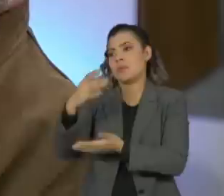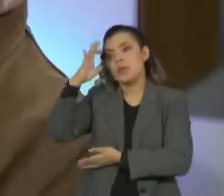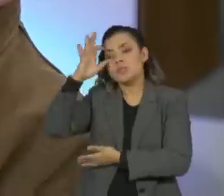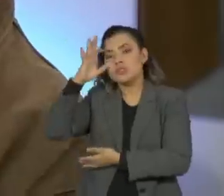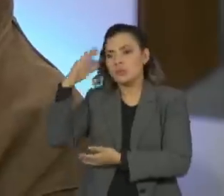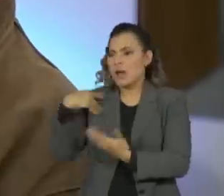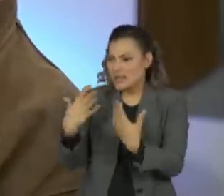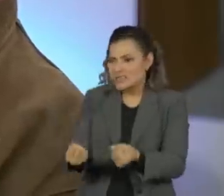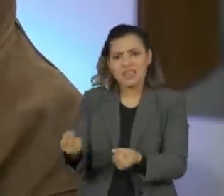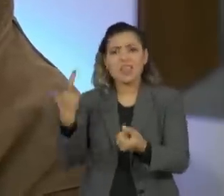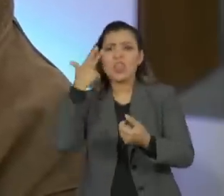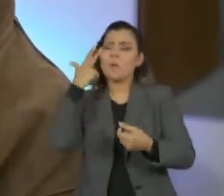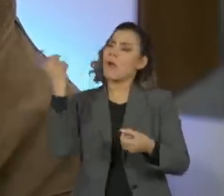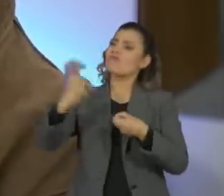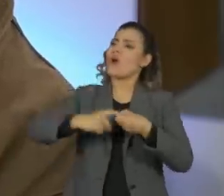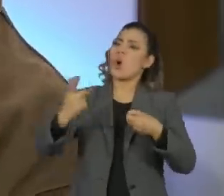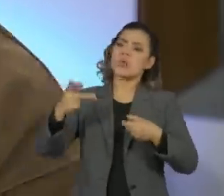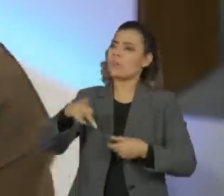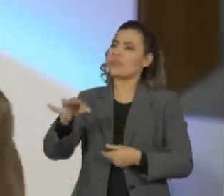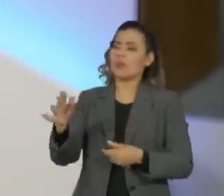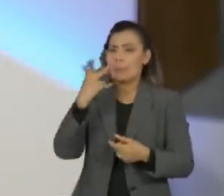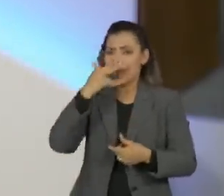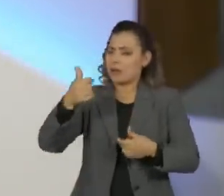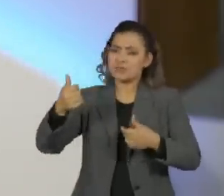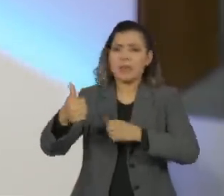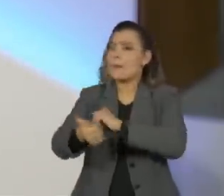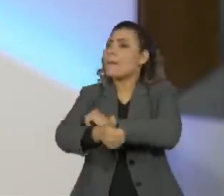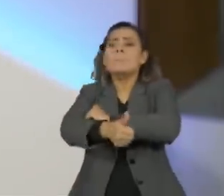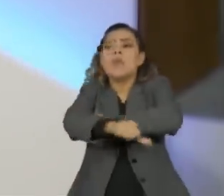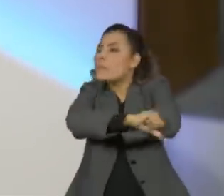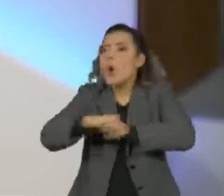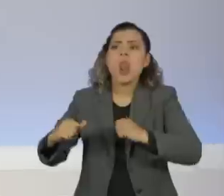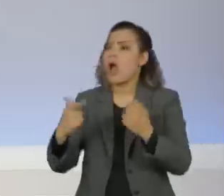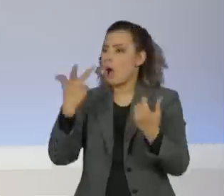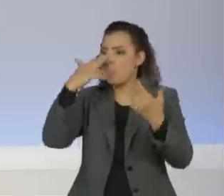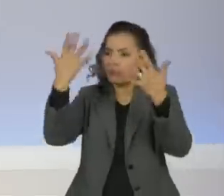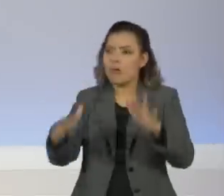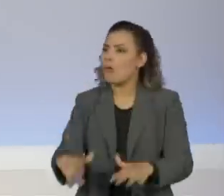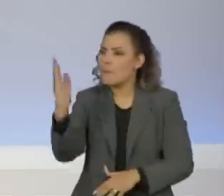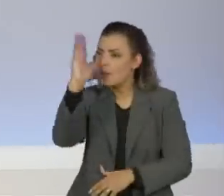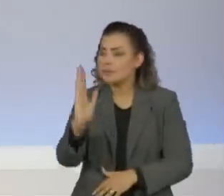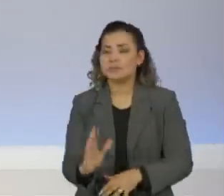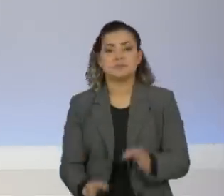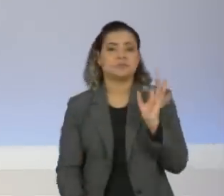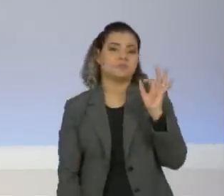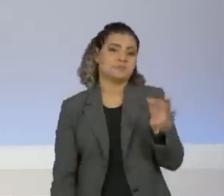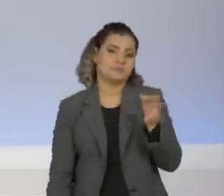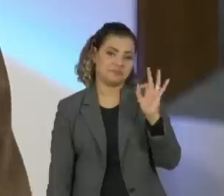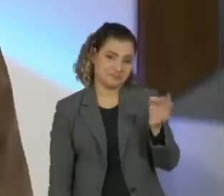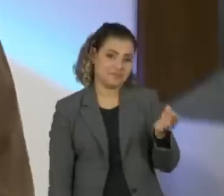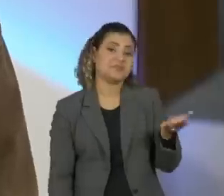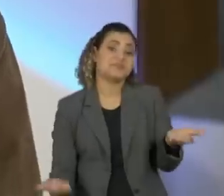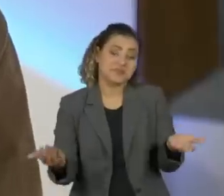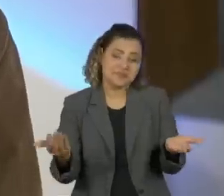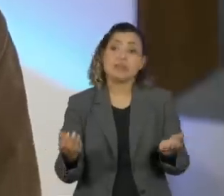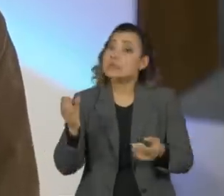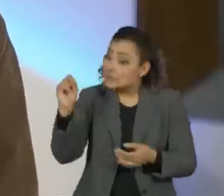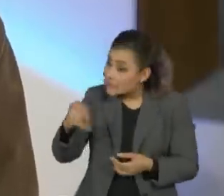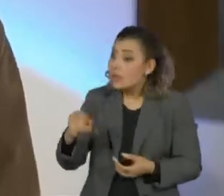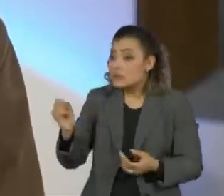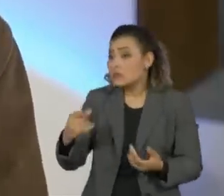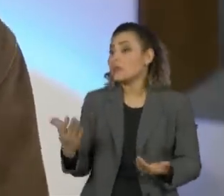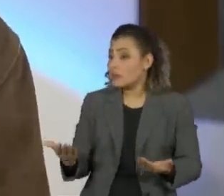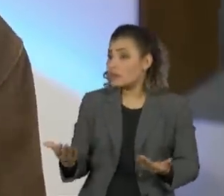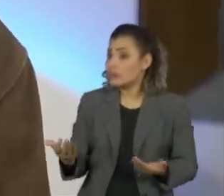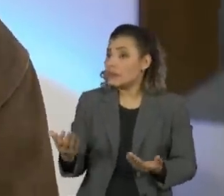impunemente, seria uma derrota moral para o Brasil. Mas houve governo Temer, né? Só para lembrar. Houve o Temer, da chapa da Dilma.